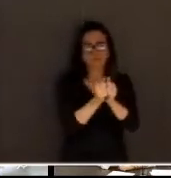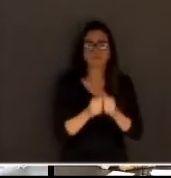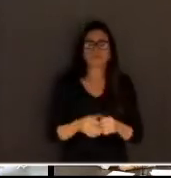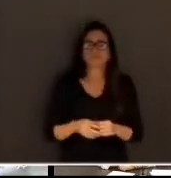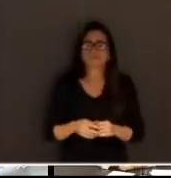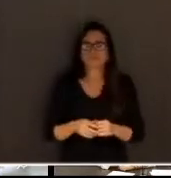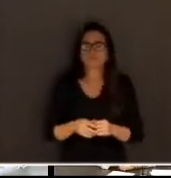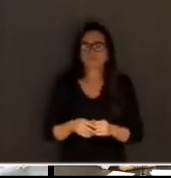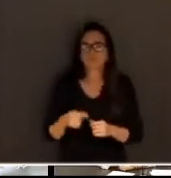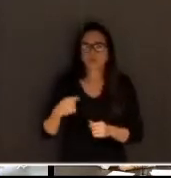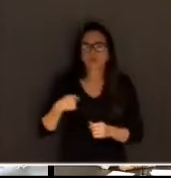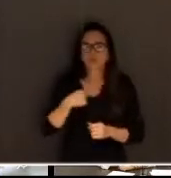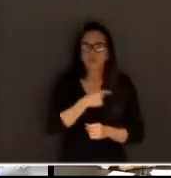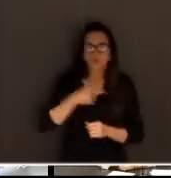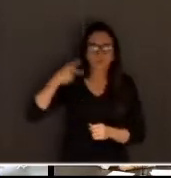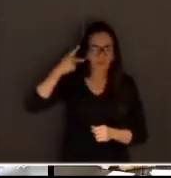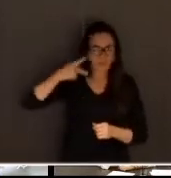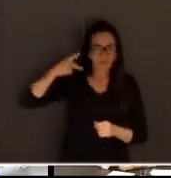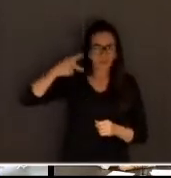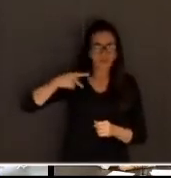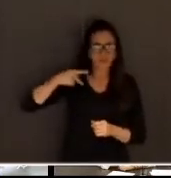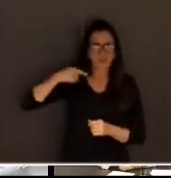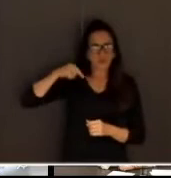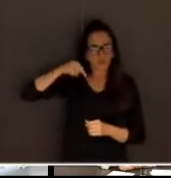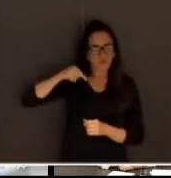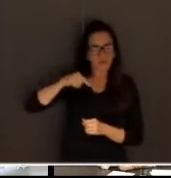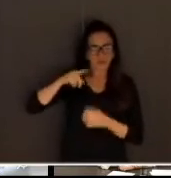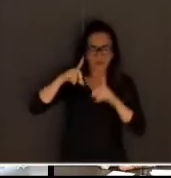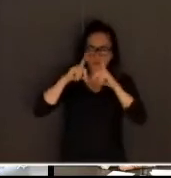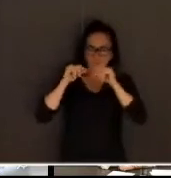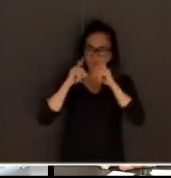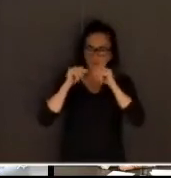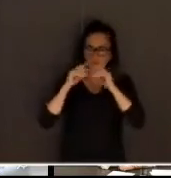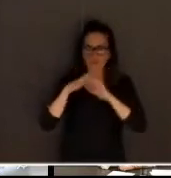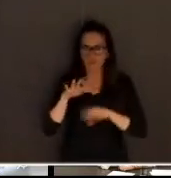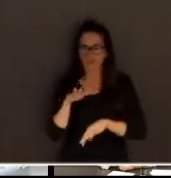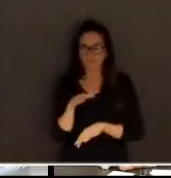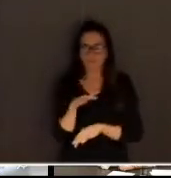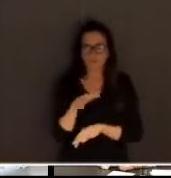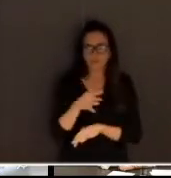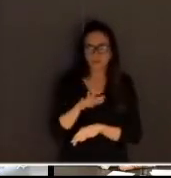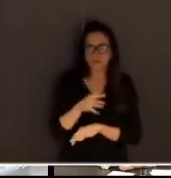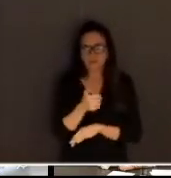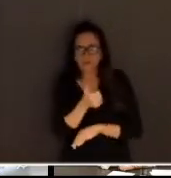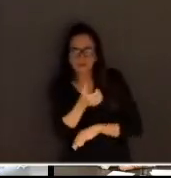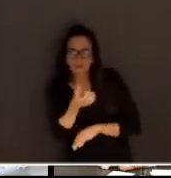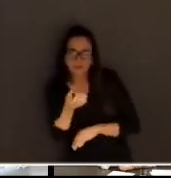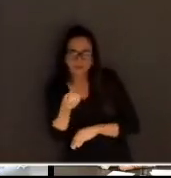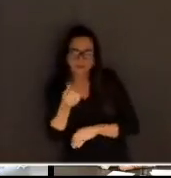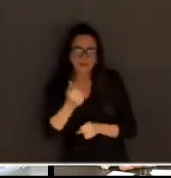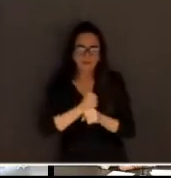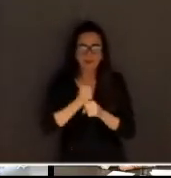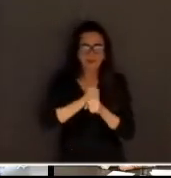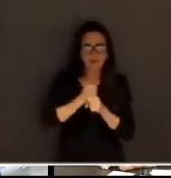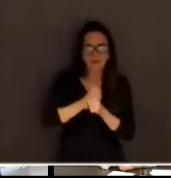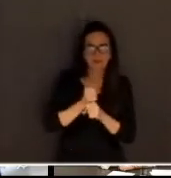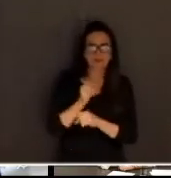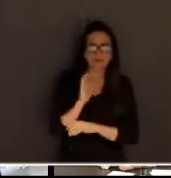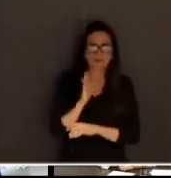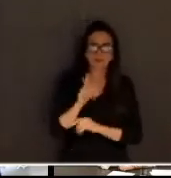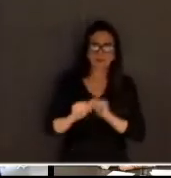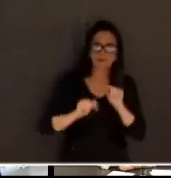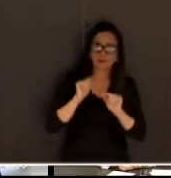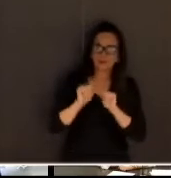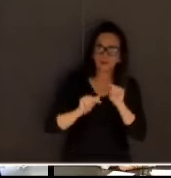promotor do júri aqui no Distrito Federal, já tenho também 16 anos de carreira, praticamente todo esse tempo